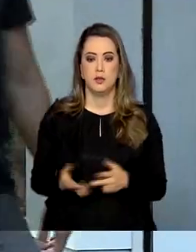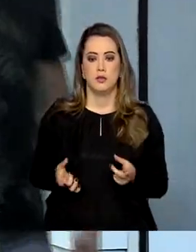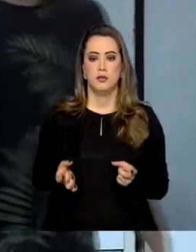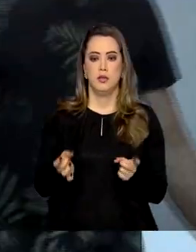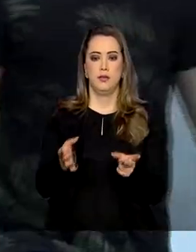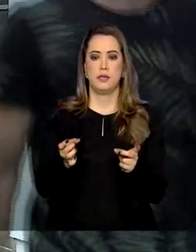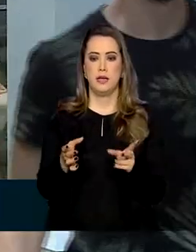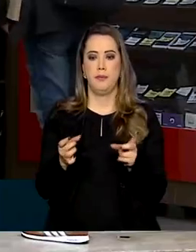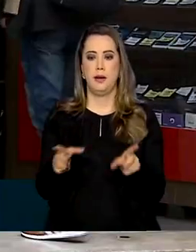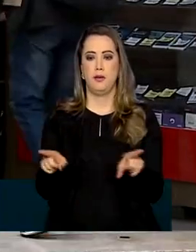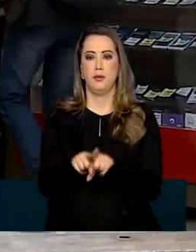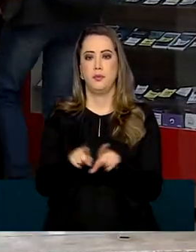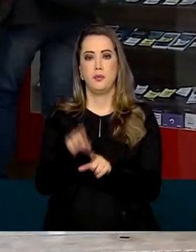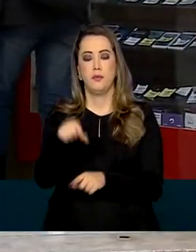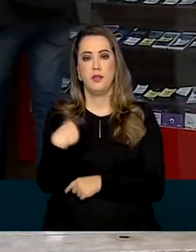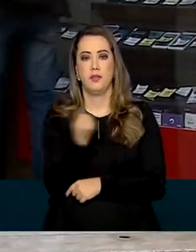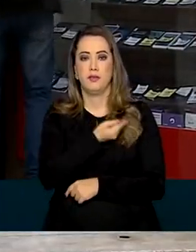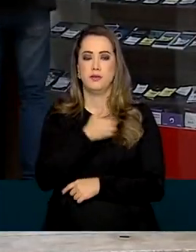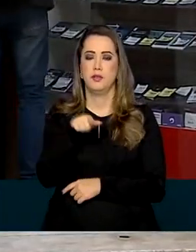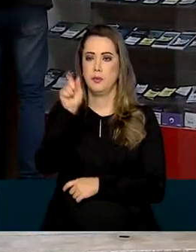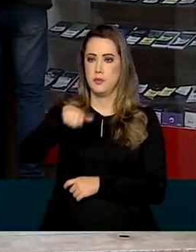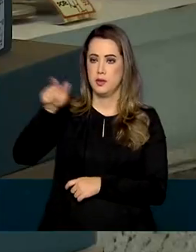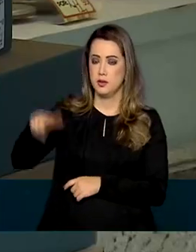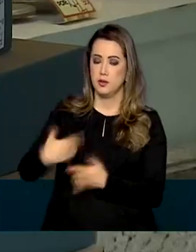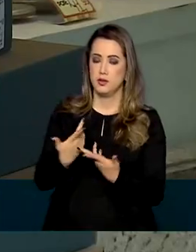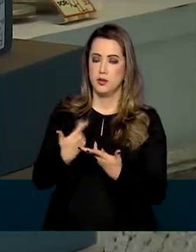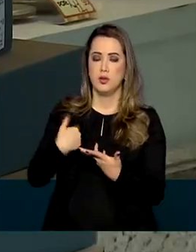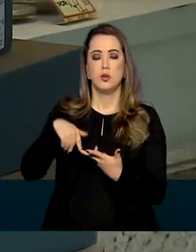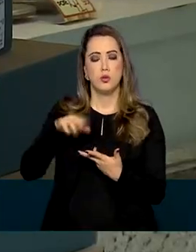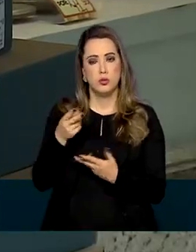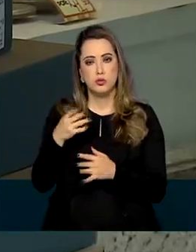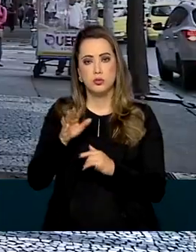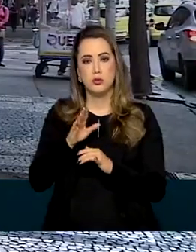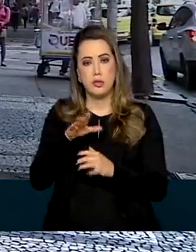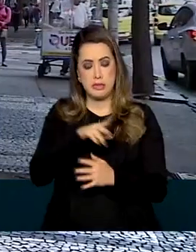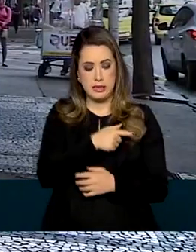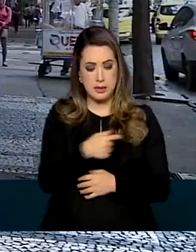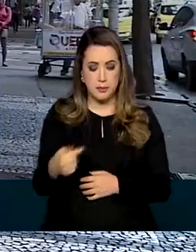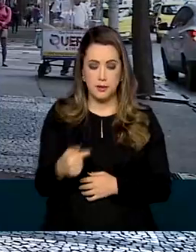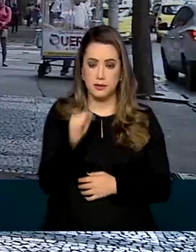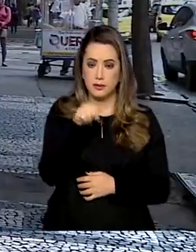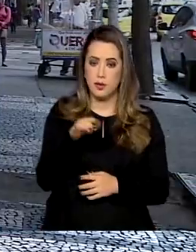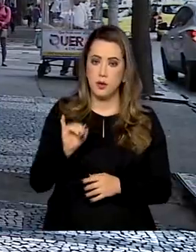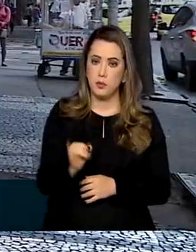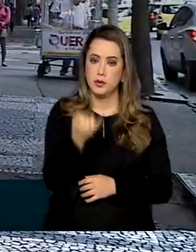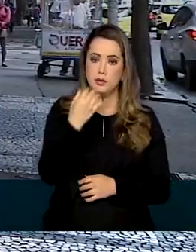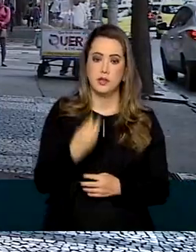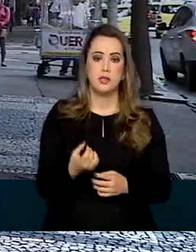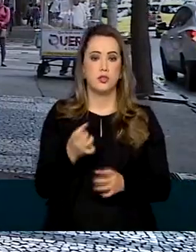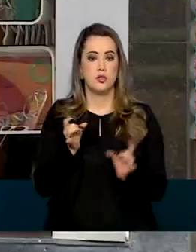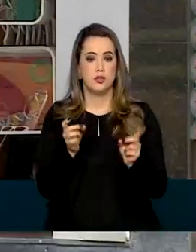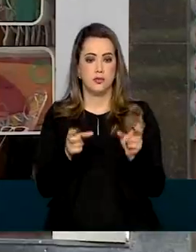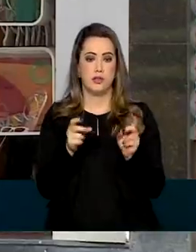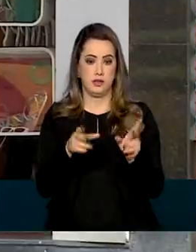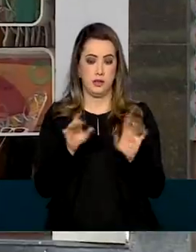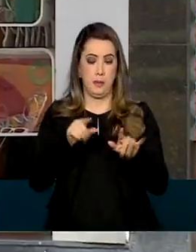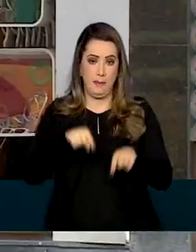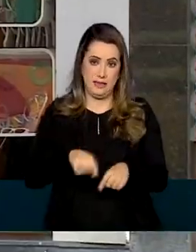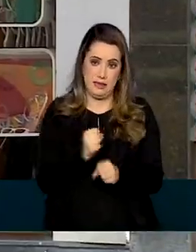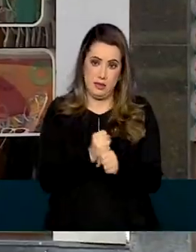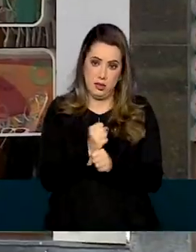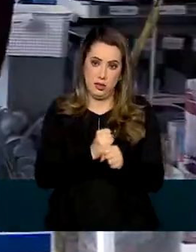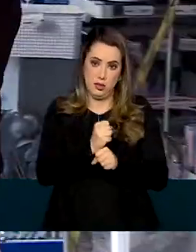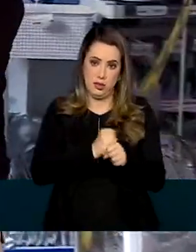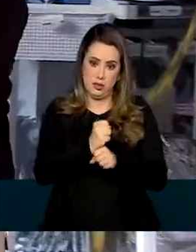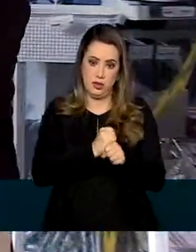Semana do Dia Mundial do Consumidor é sinônimo de ofertas e oportunidades de vendas, mas neste ano, o direito do